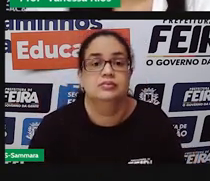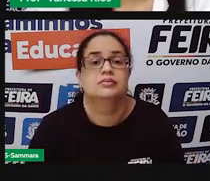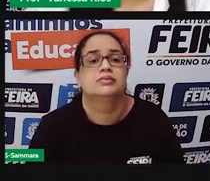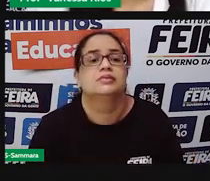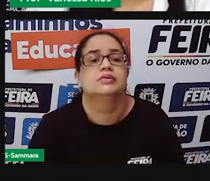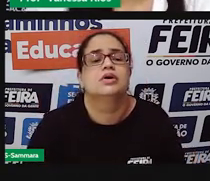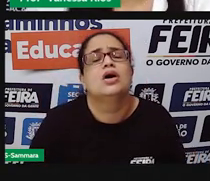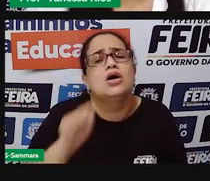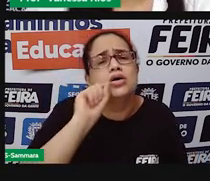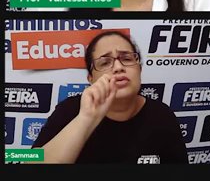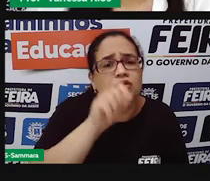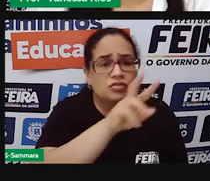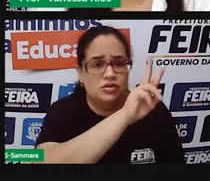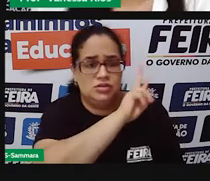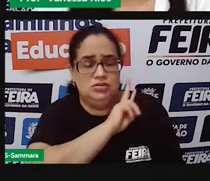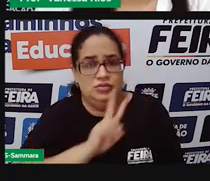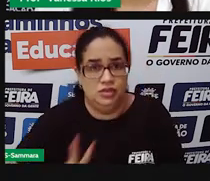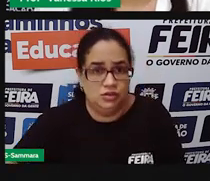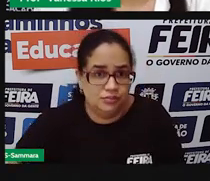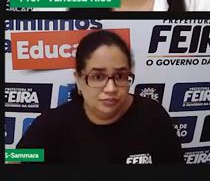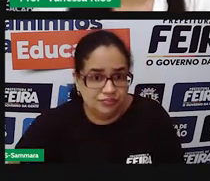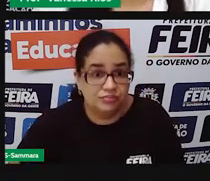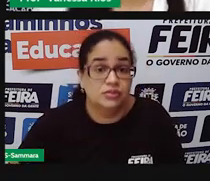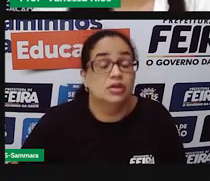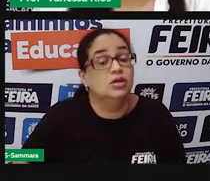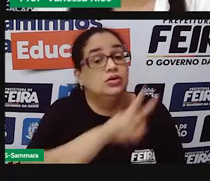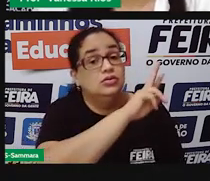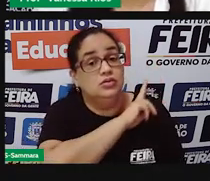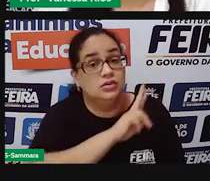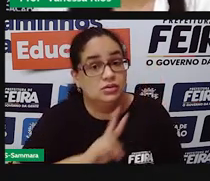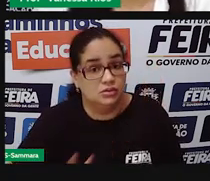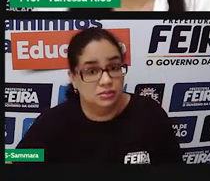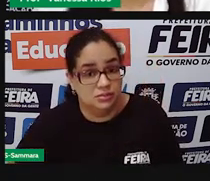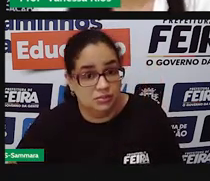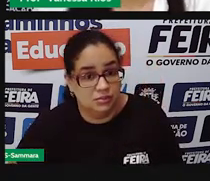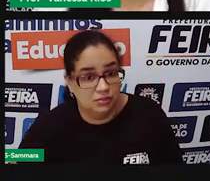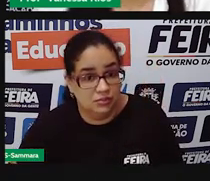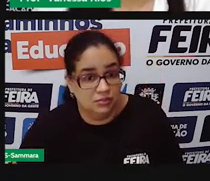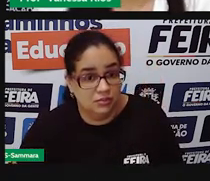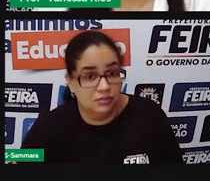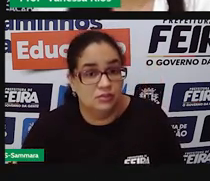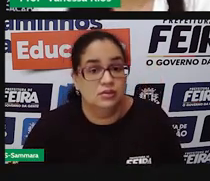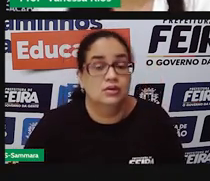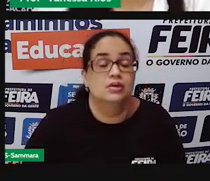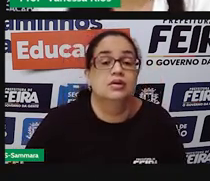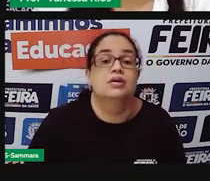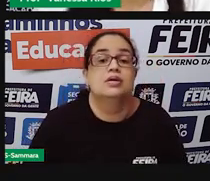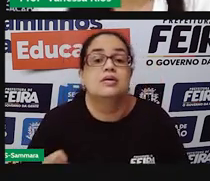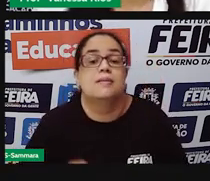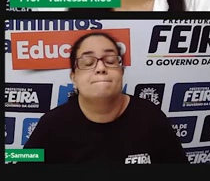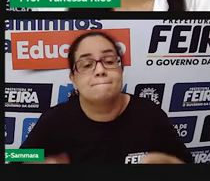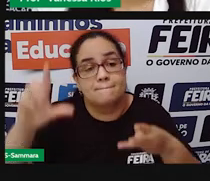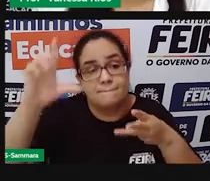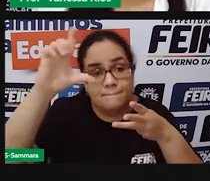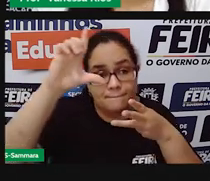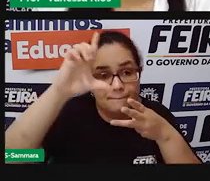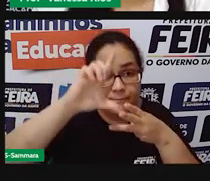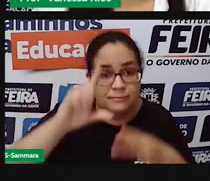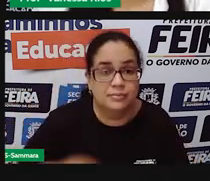e o que faz um variador? Os variadores são agentes políticos eleitos em eleição direta